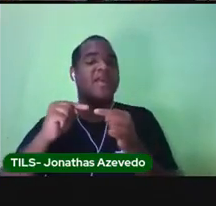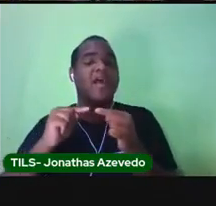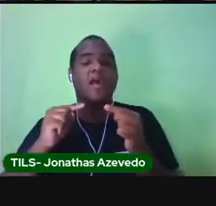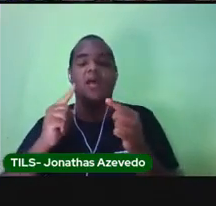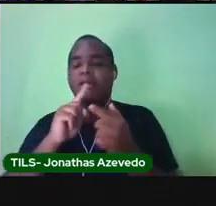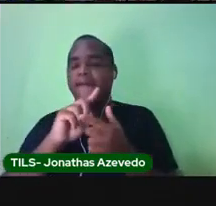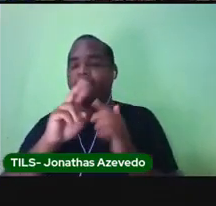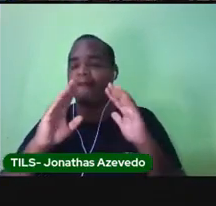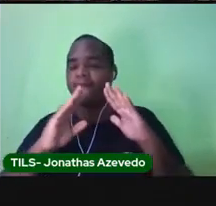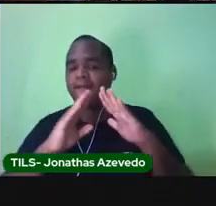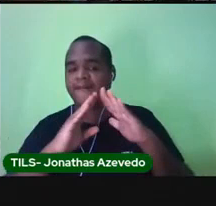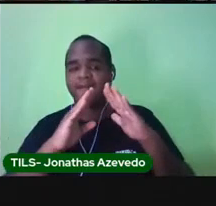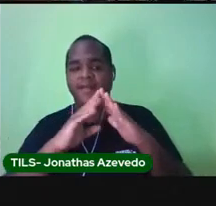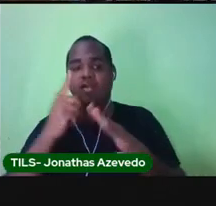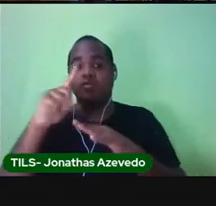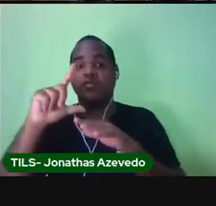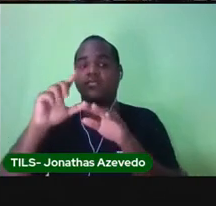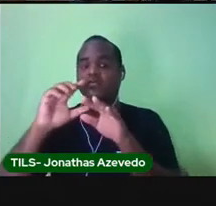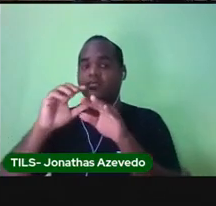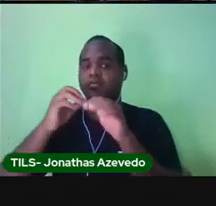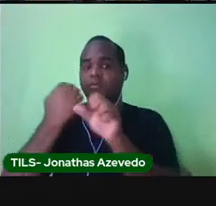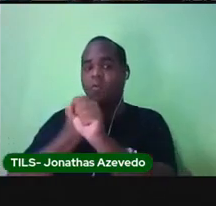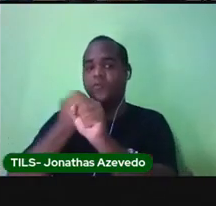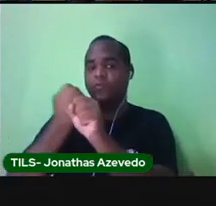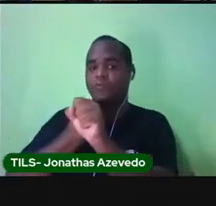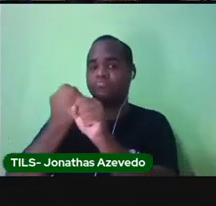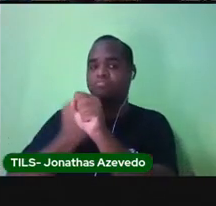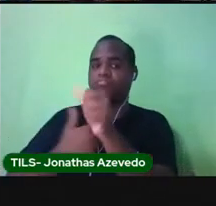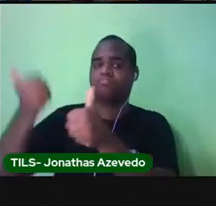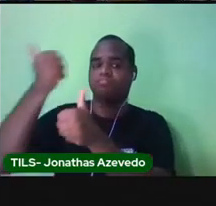são aquelas casas que têm uma área construída em cima.